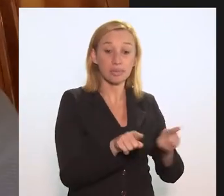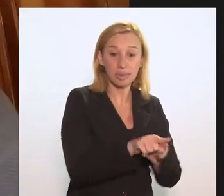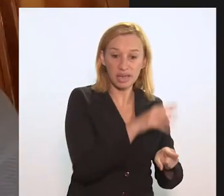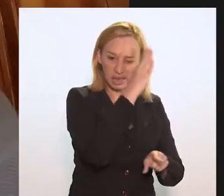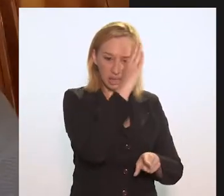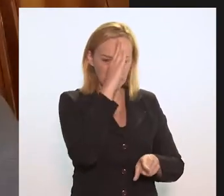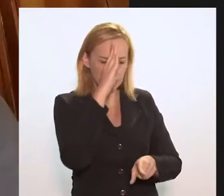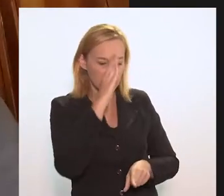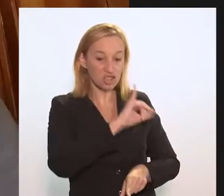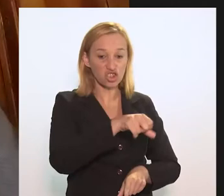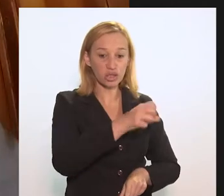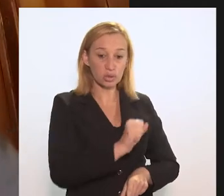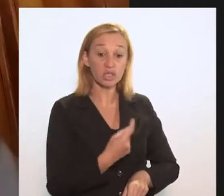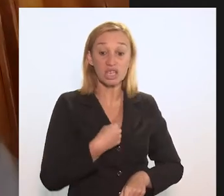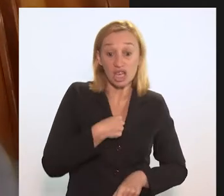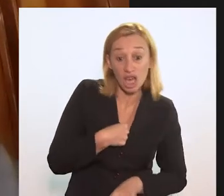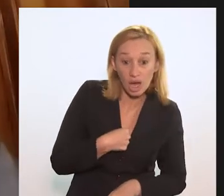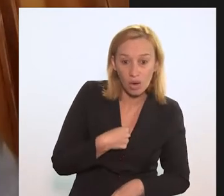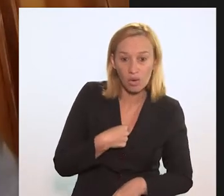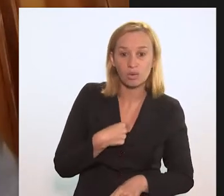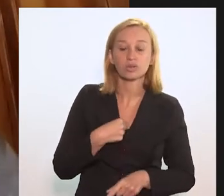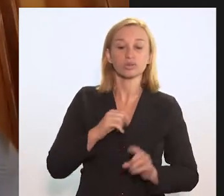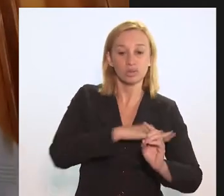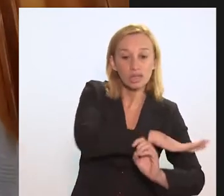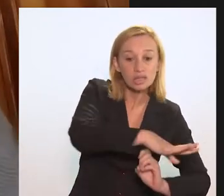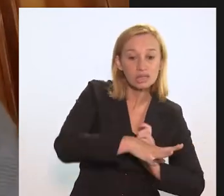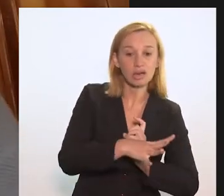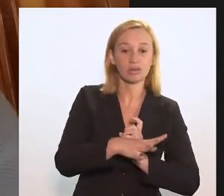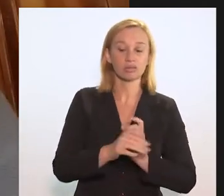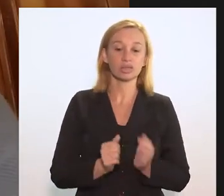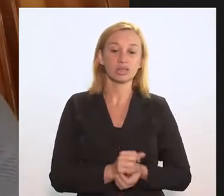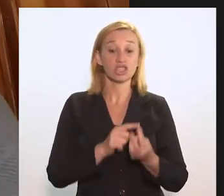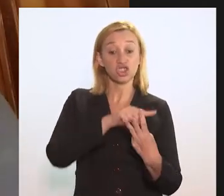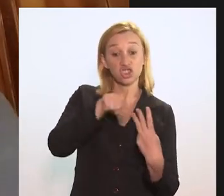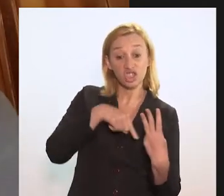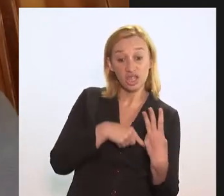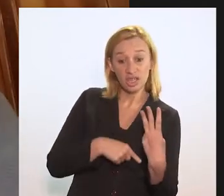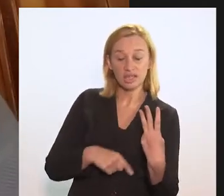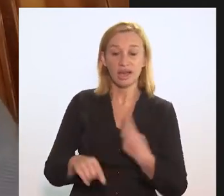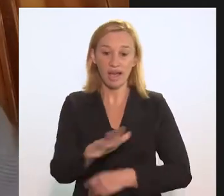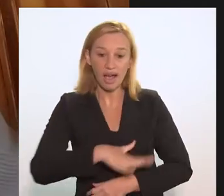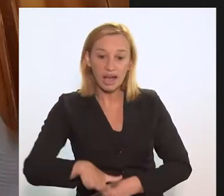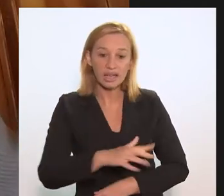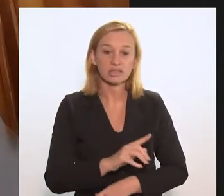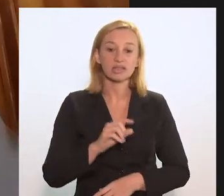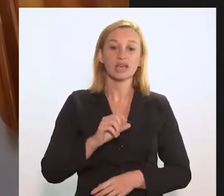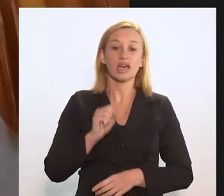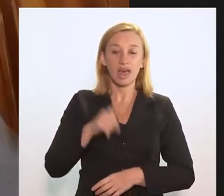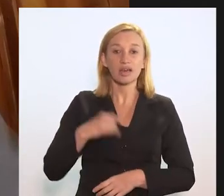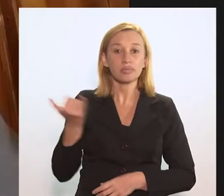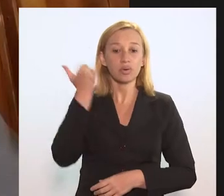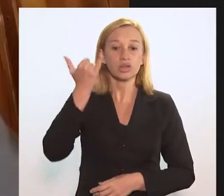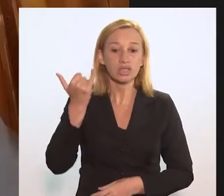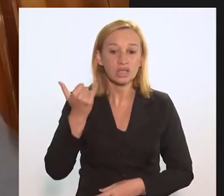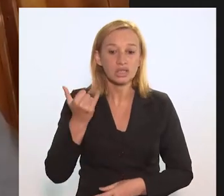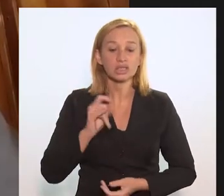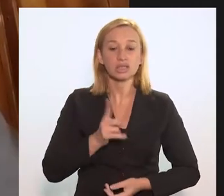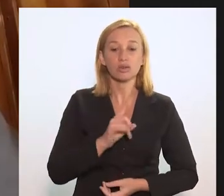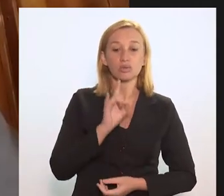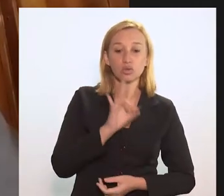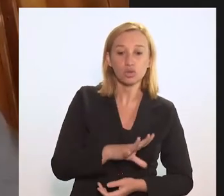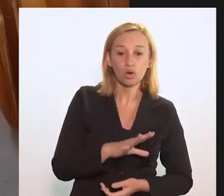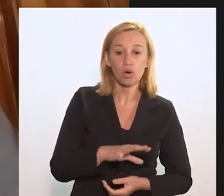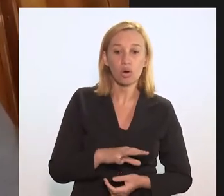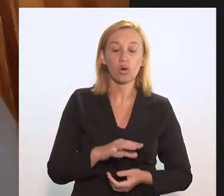pelo Jesus, pela Helio Fraga, e eu aqui enquanto movimento social. Então, eu acho que é importante não só também, e essa lei